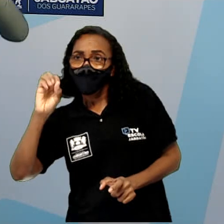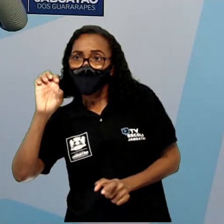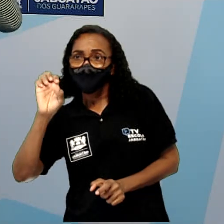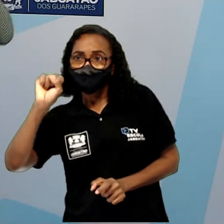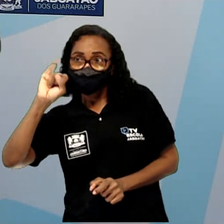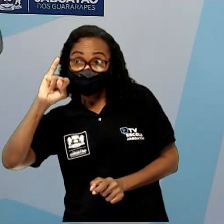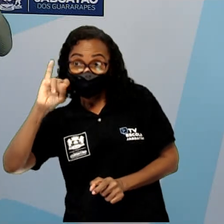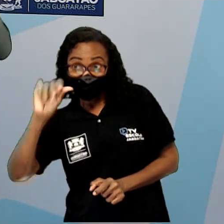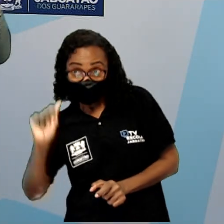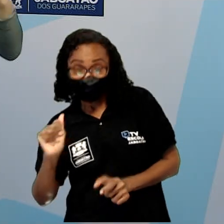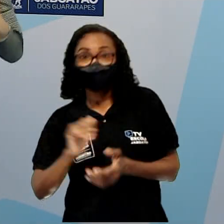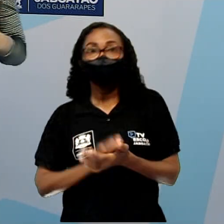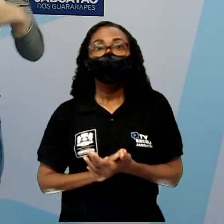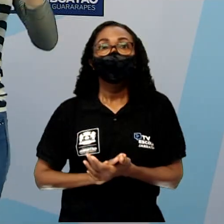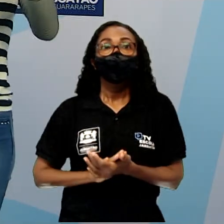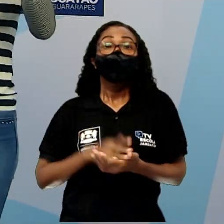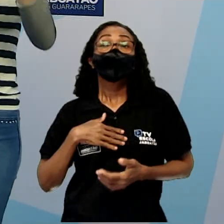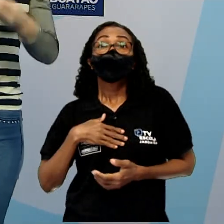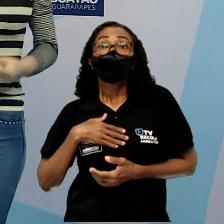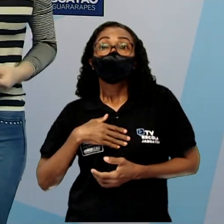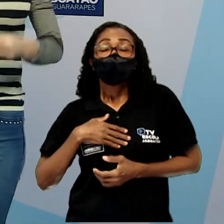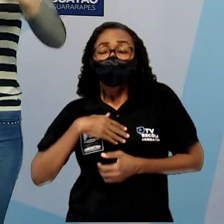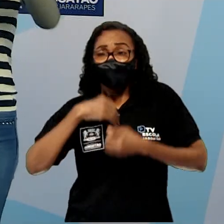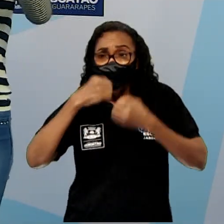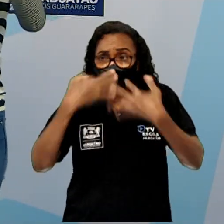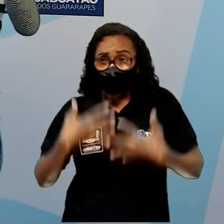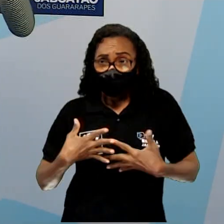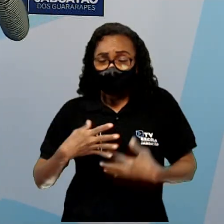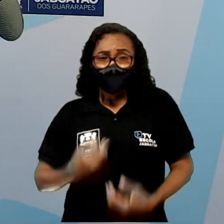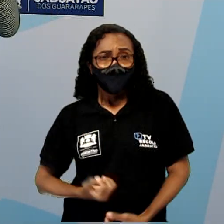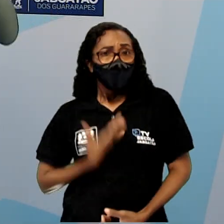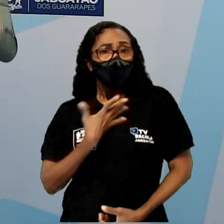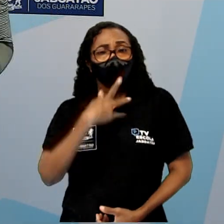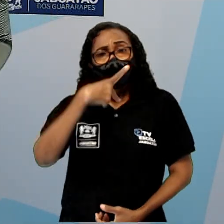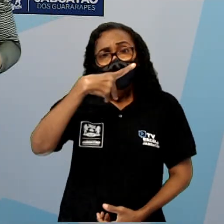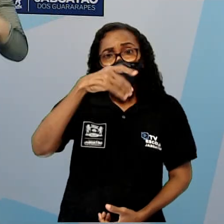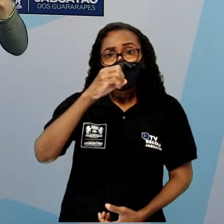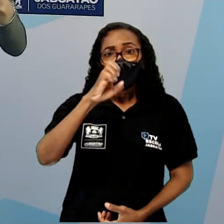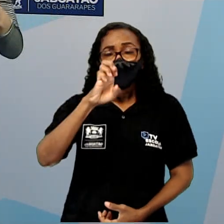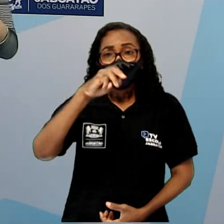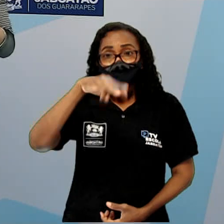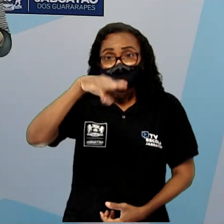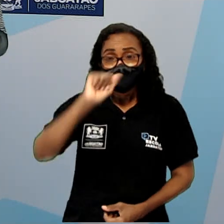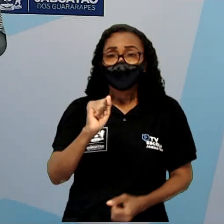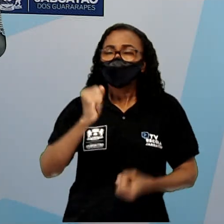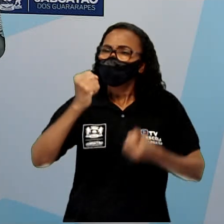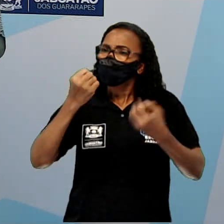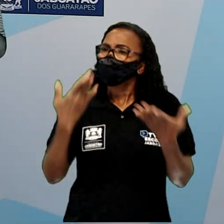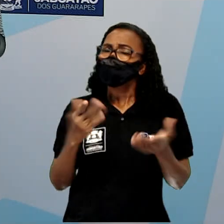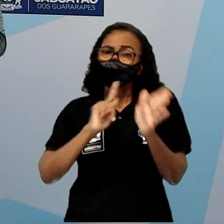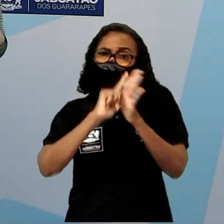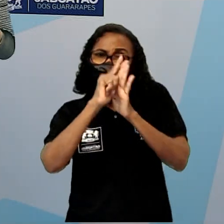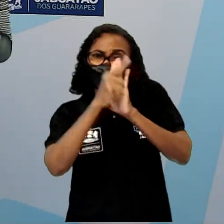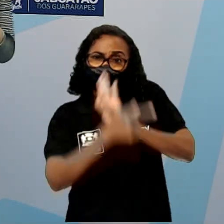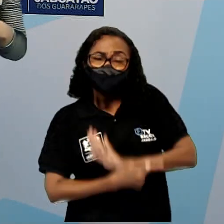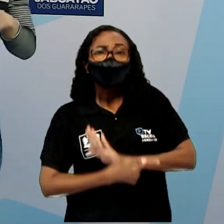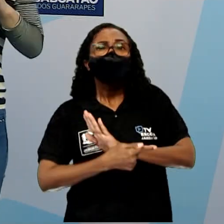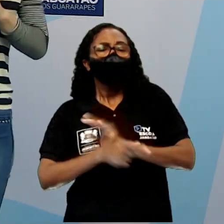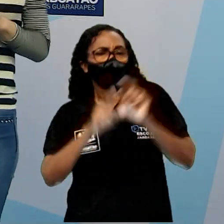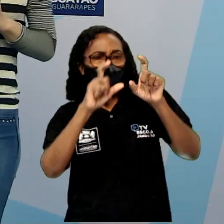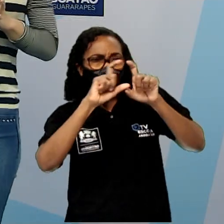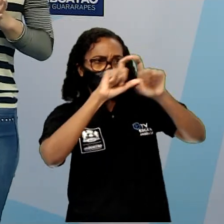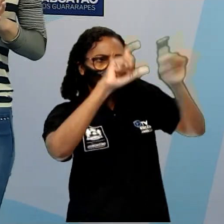poema, eu estou falando de um gênero textual, organizado em palavras, em versos, em estrofes.